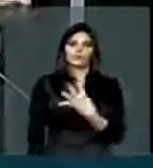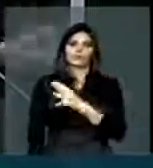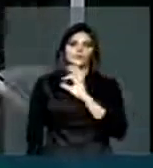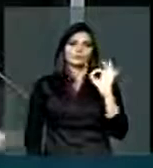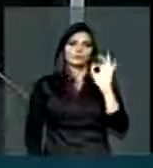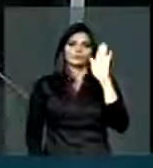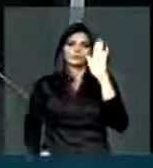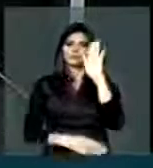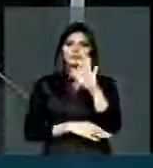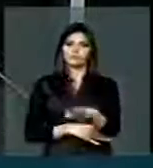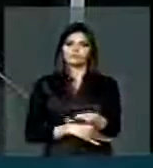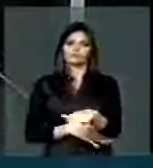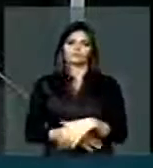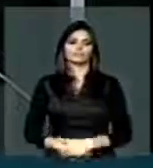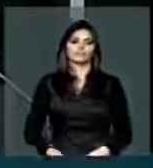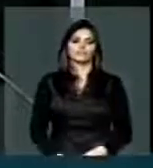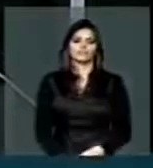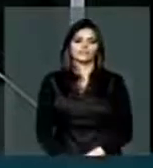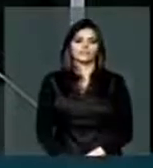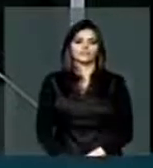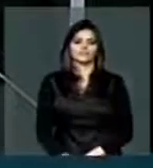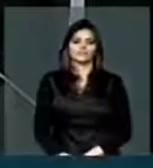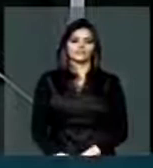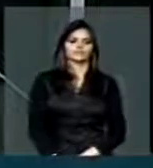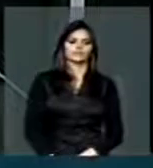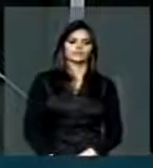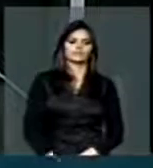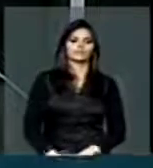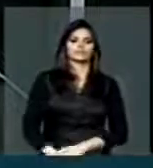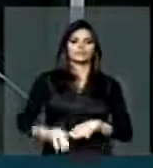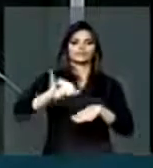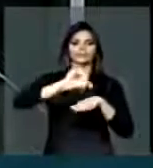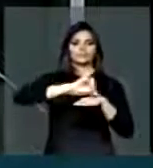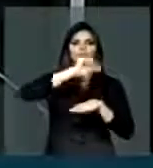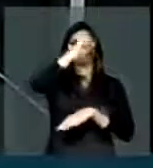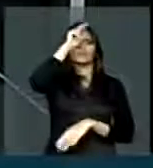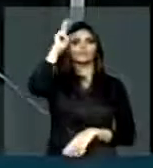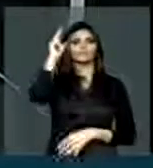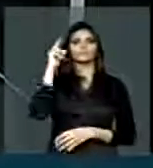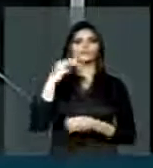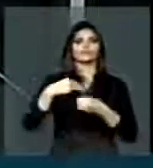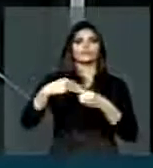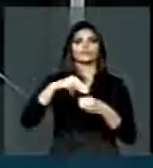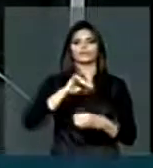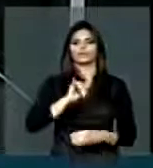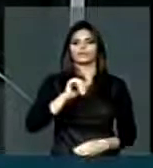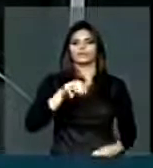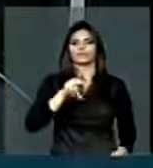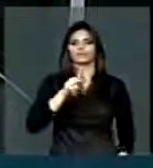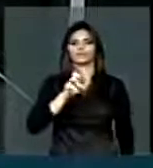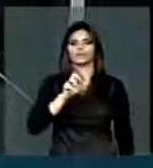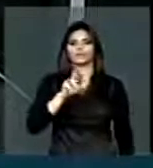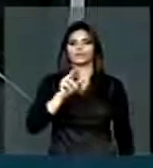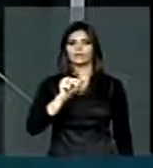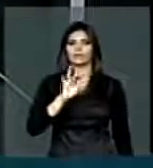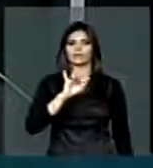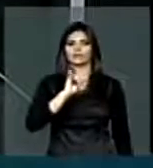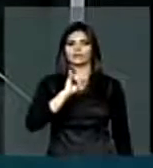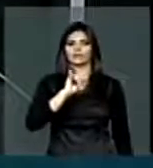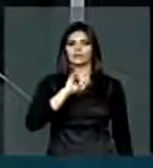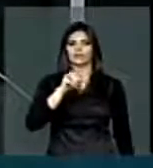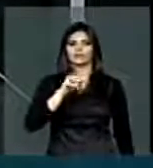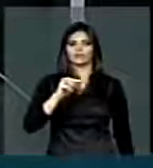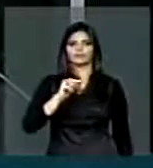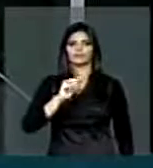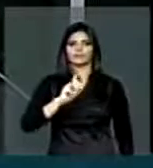horas da tarde, lá na sede da Prefeitura Municipal de Imperatriz. Então, eu quero